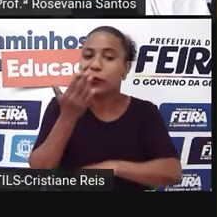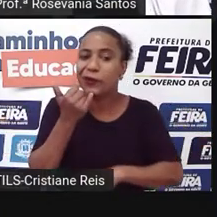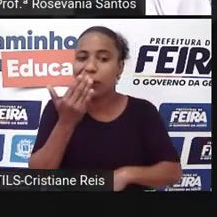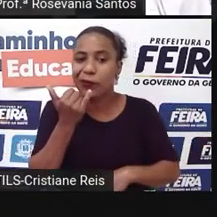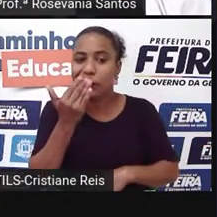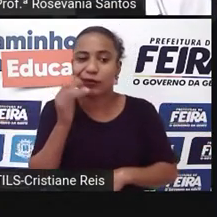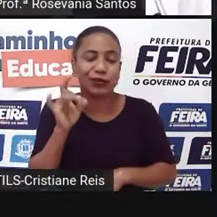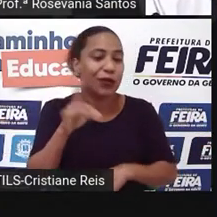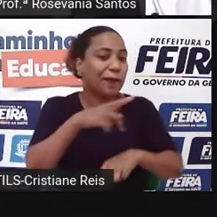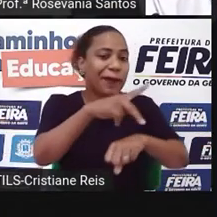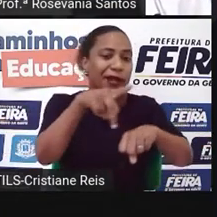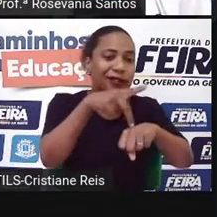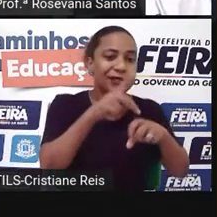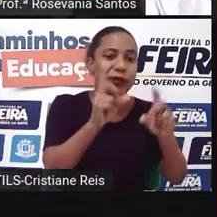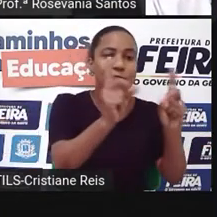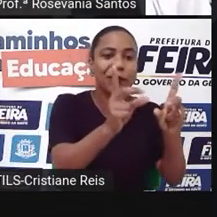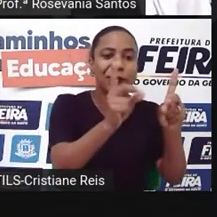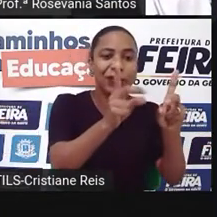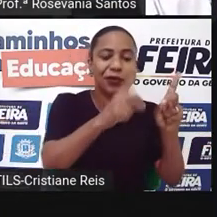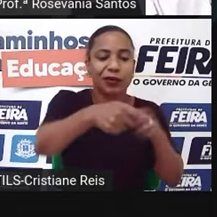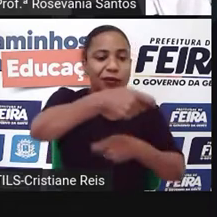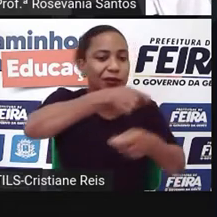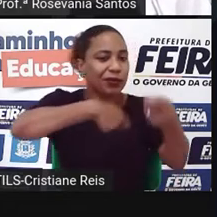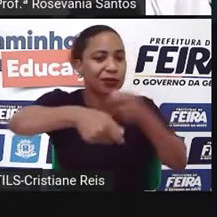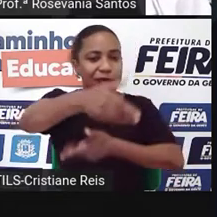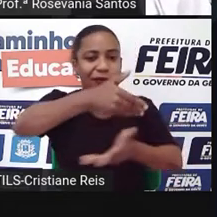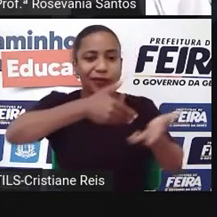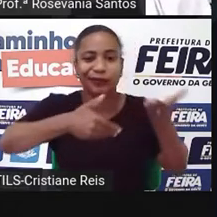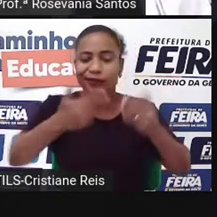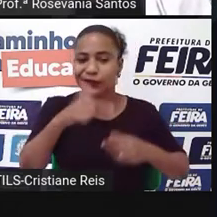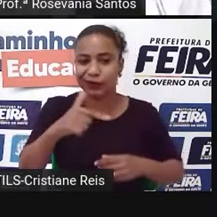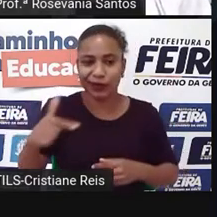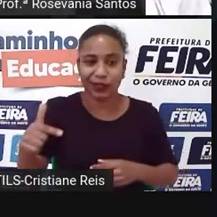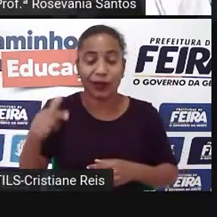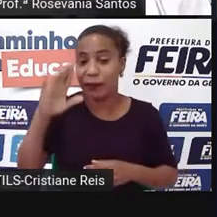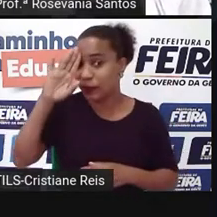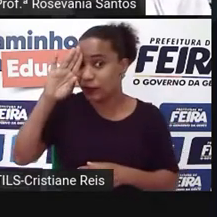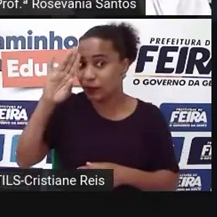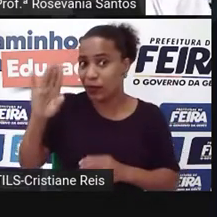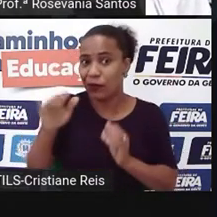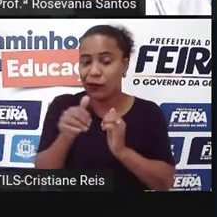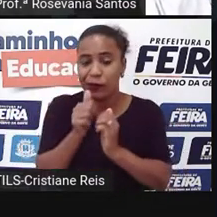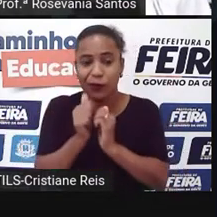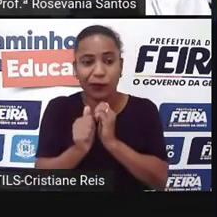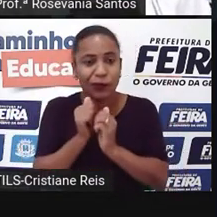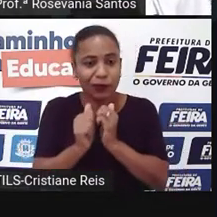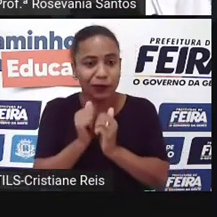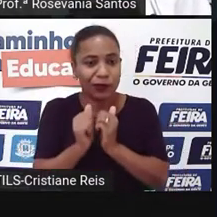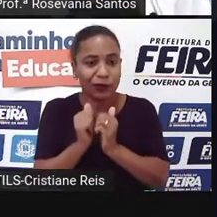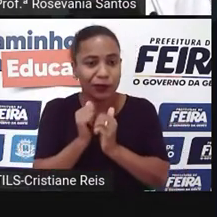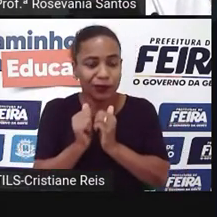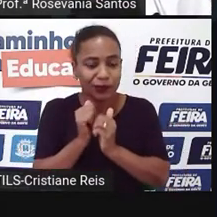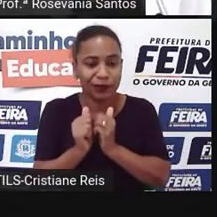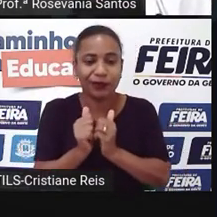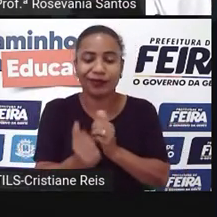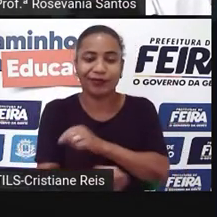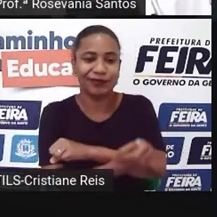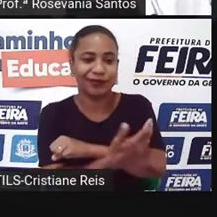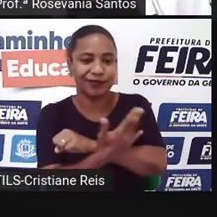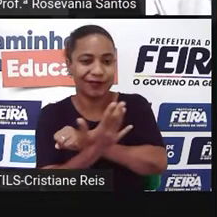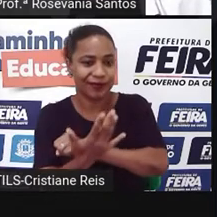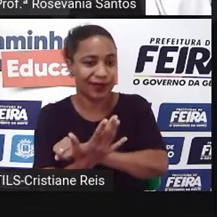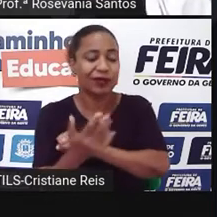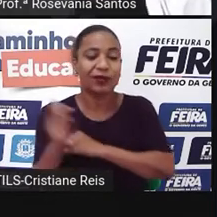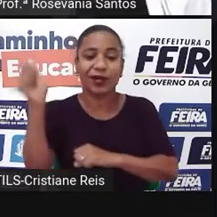países. Normalmente, a cultura de cereais, o principal, o arroz, que é a grande característica da agricultura da própria